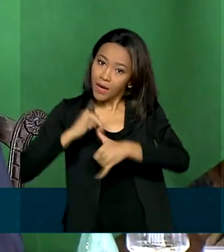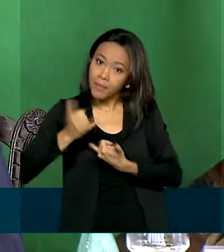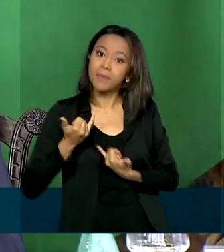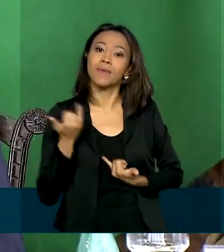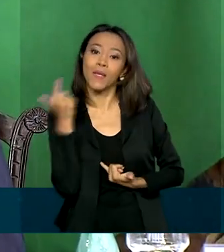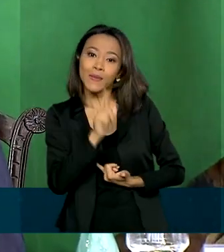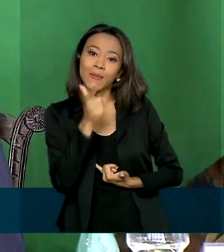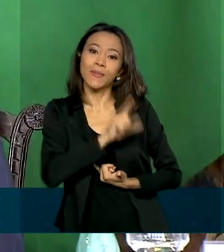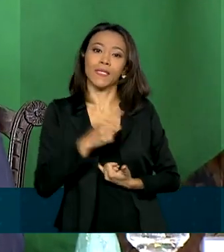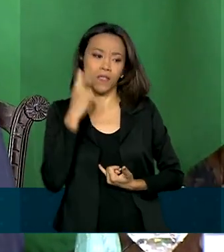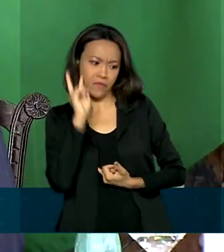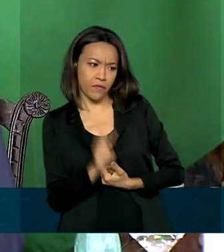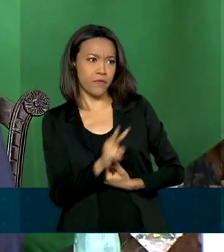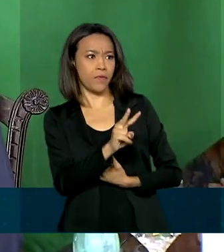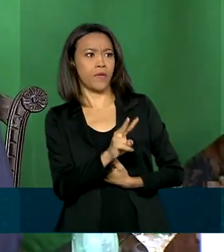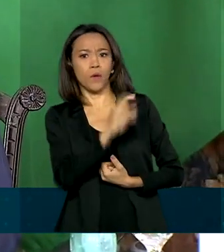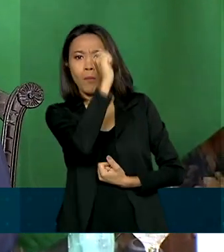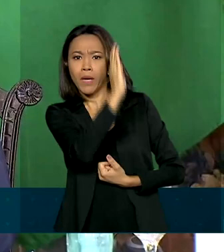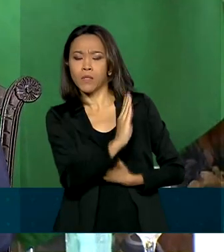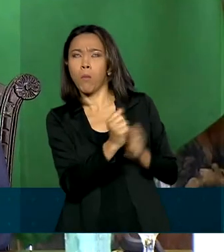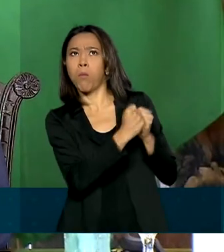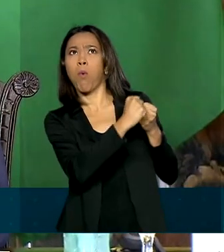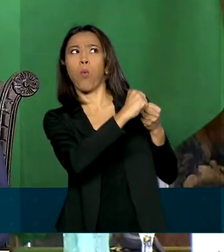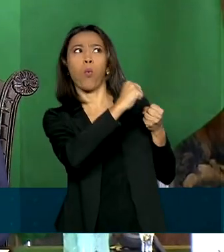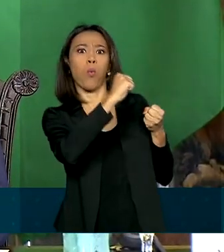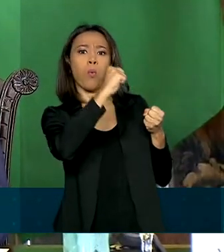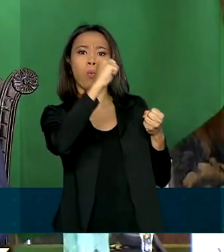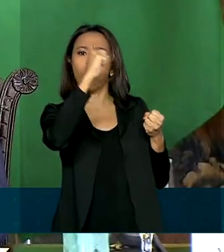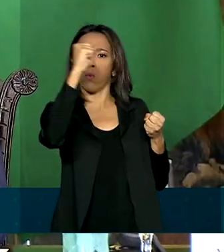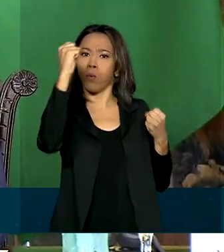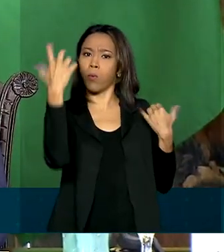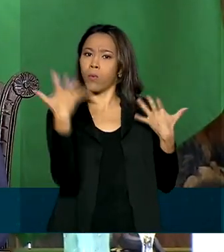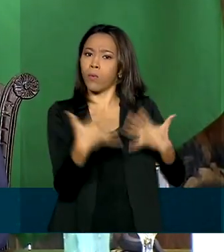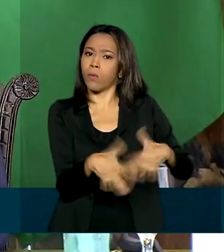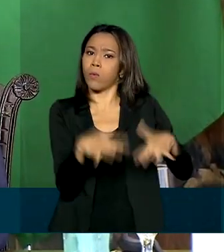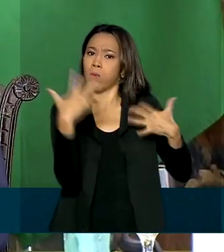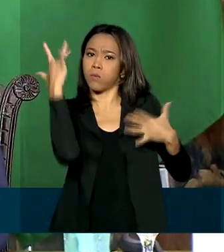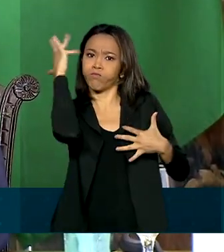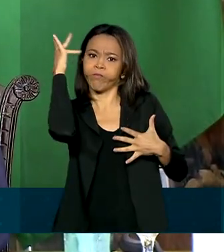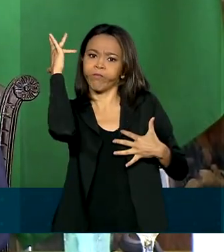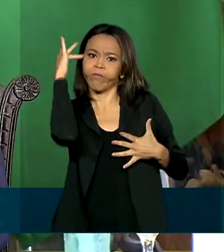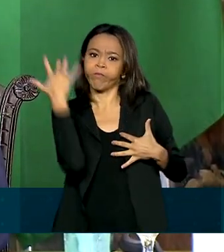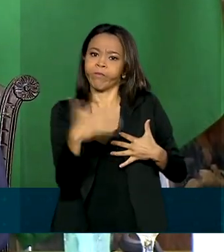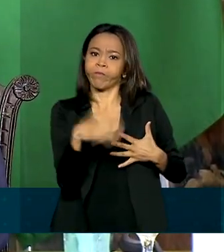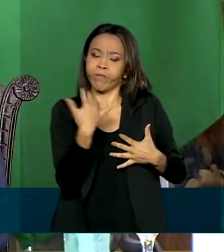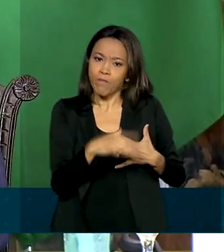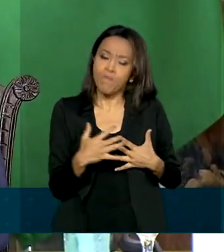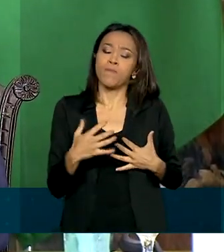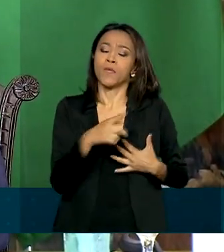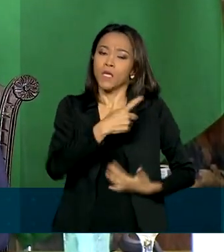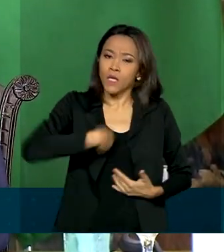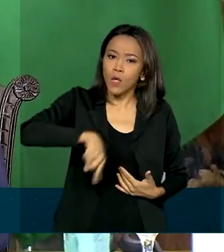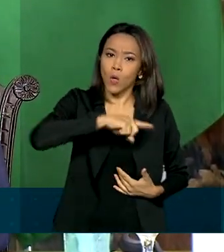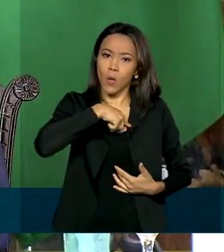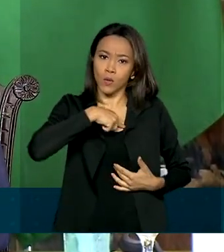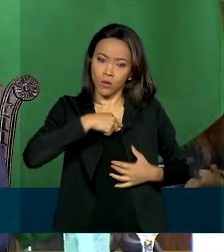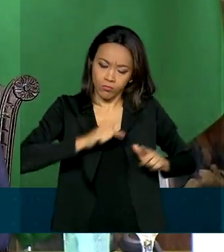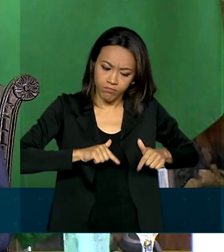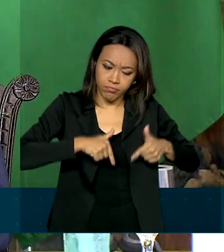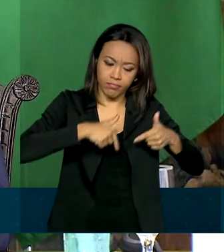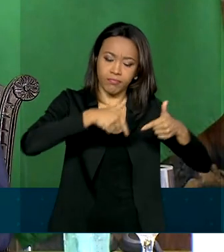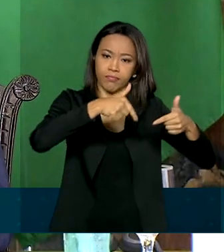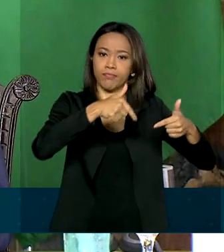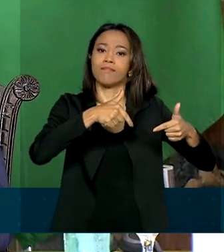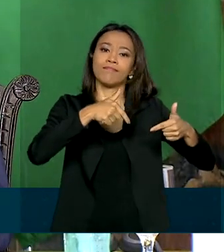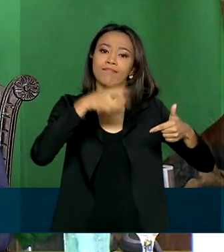país das dimensões do Brasil, com a capacidade do Brasil e com o nosso impulso liberalizador